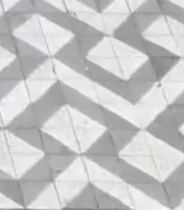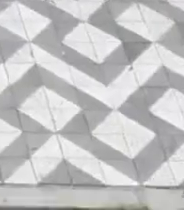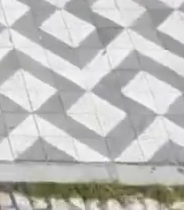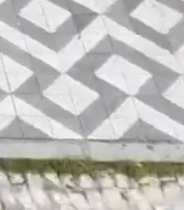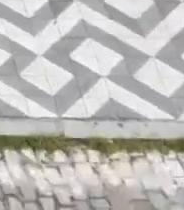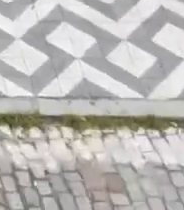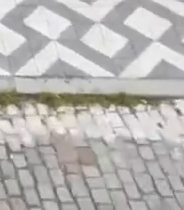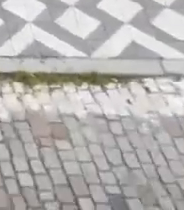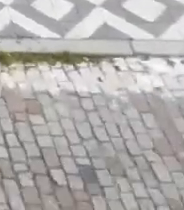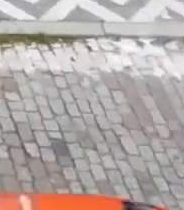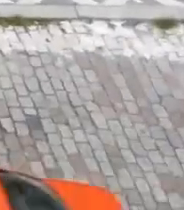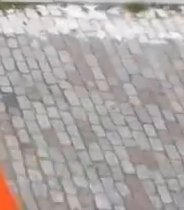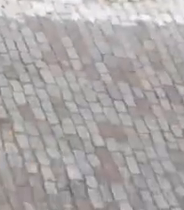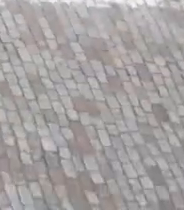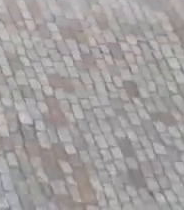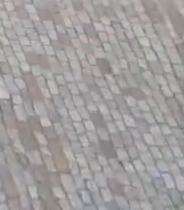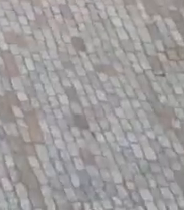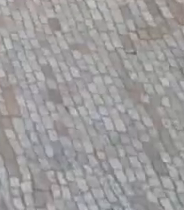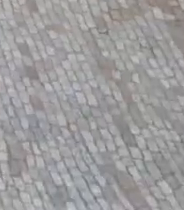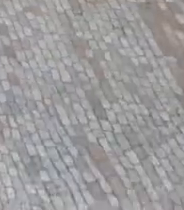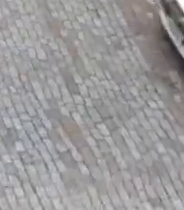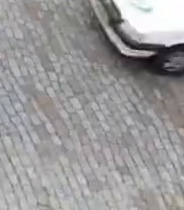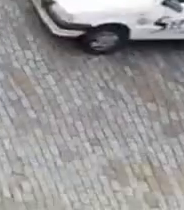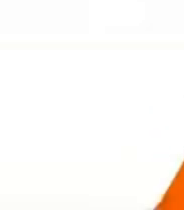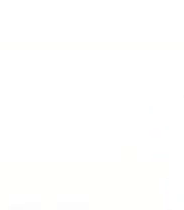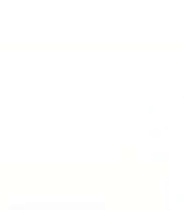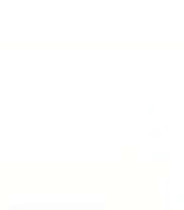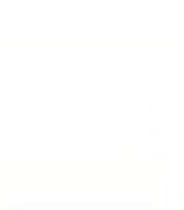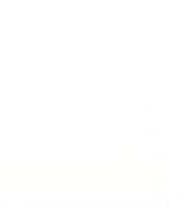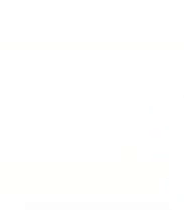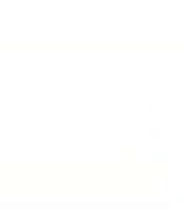É hora do prefeito de todos os bairros.